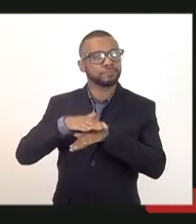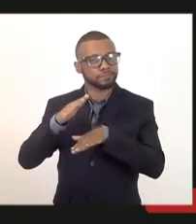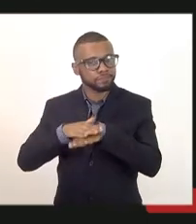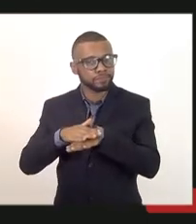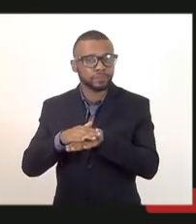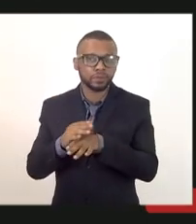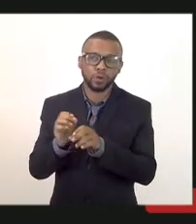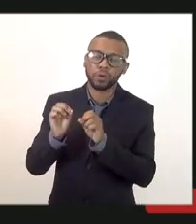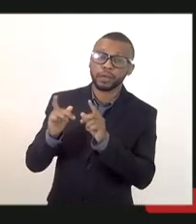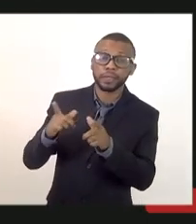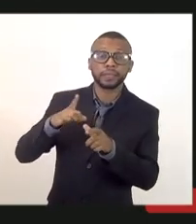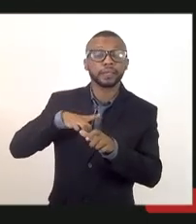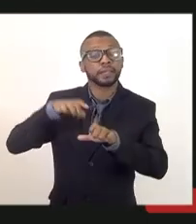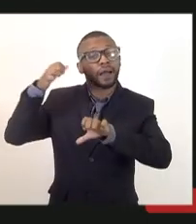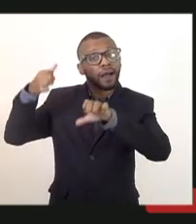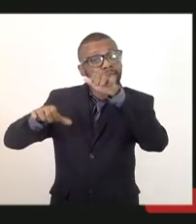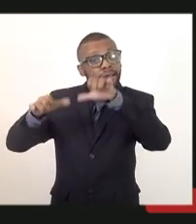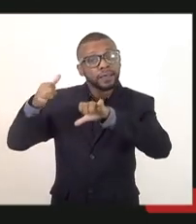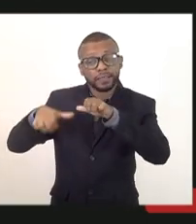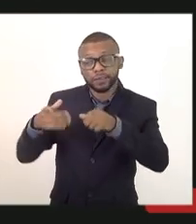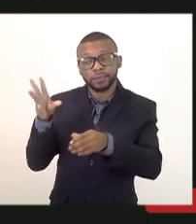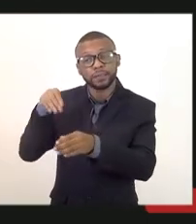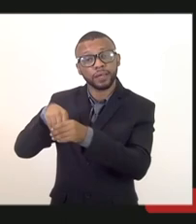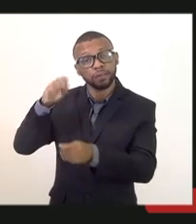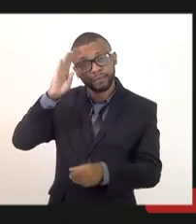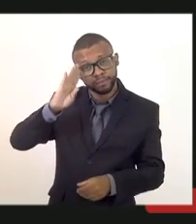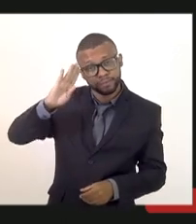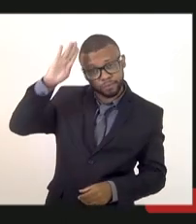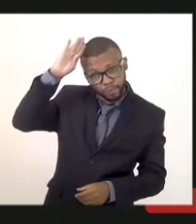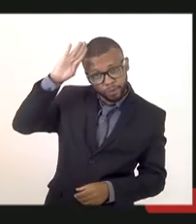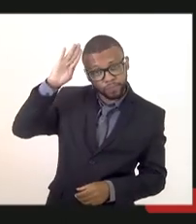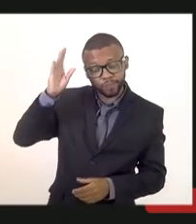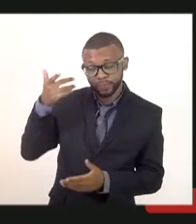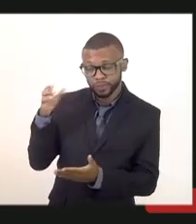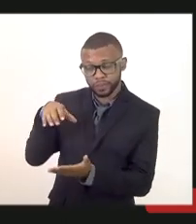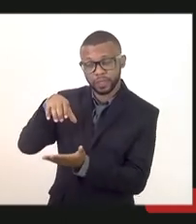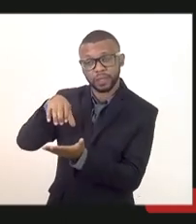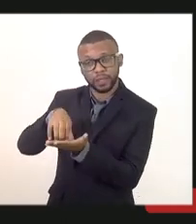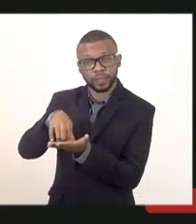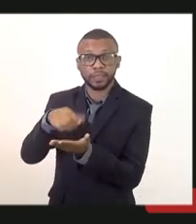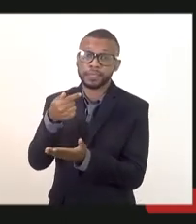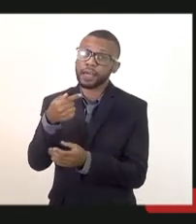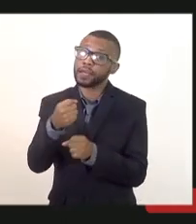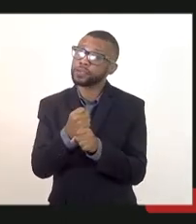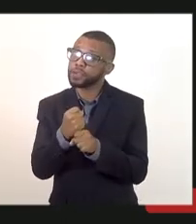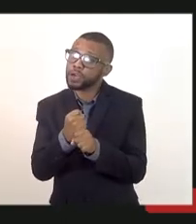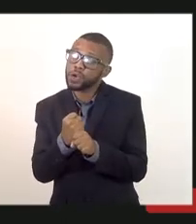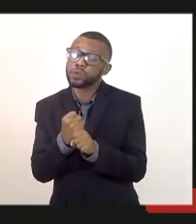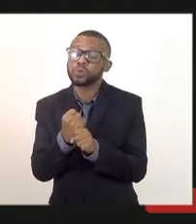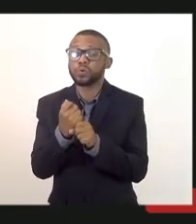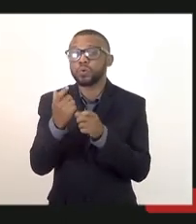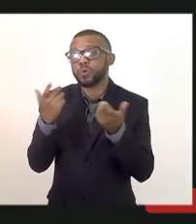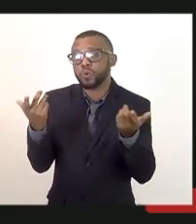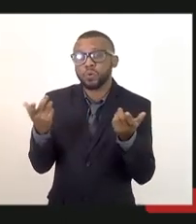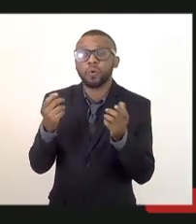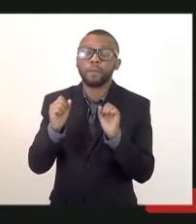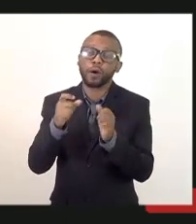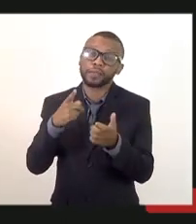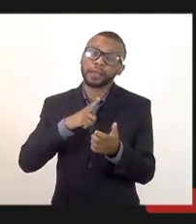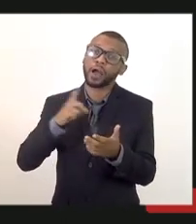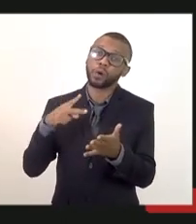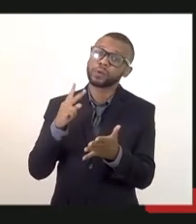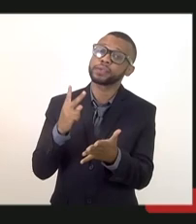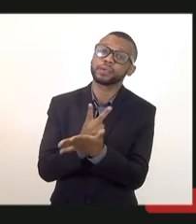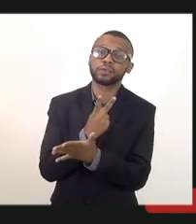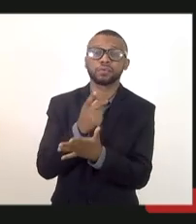claro tem que ter avaliação do corpo de bombeiro na policlínica do corpo de bombeiro porque em sete anos o candidato pode ter perdido um membro pode ter ficado cego de um olho eu sei que